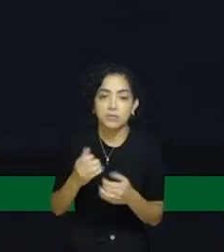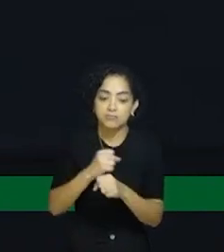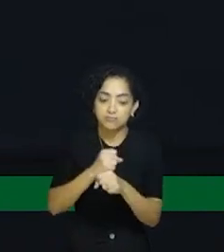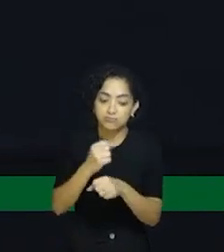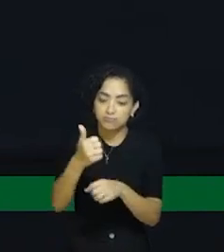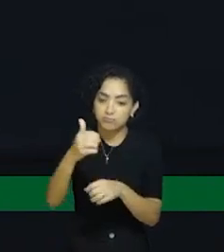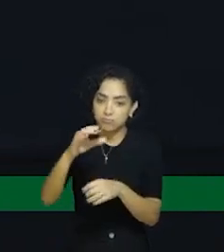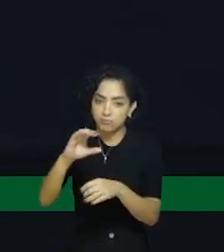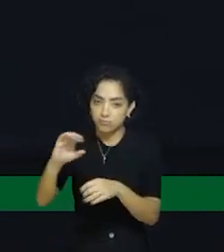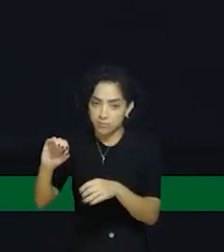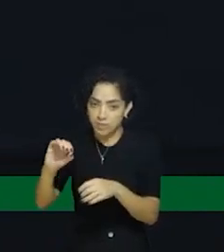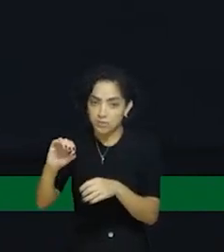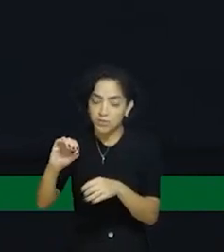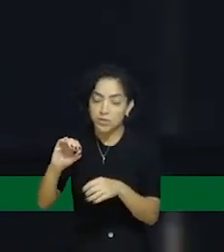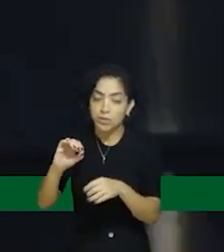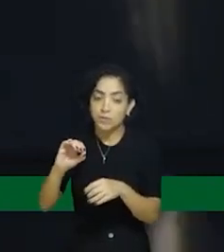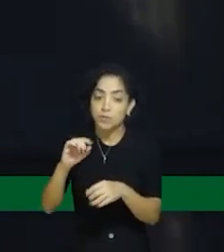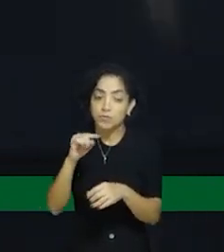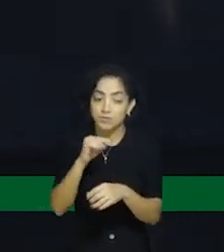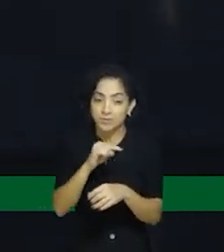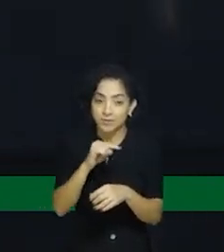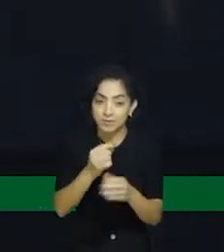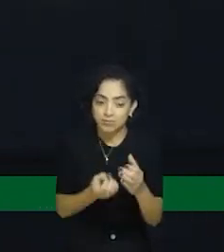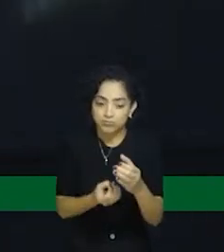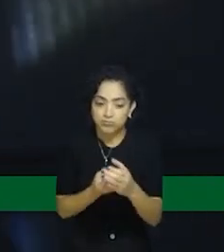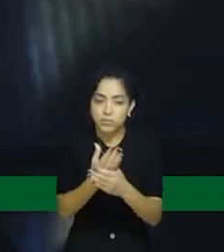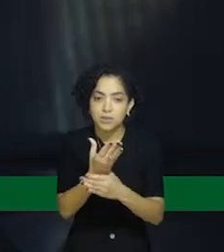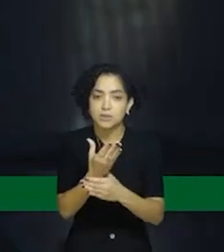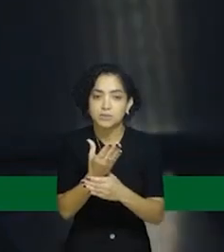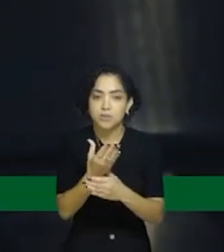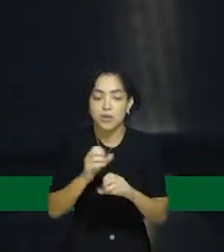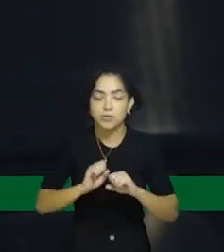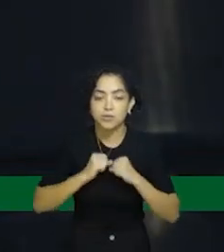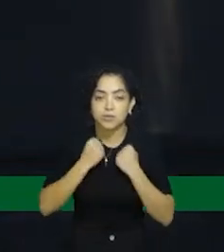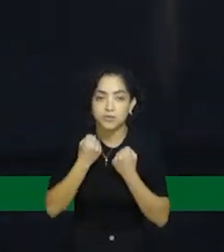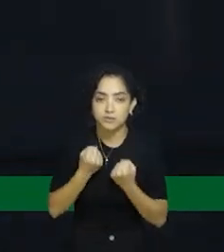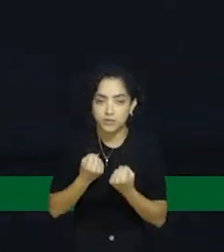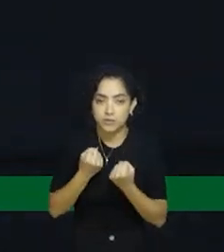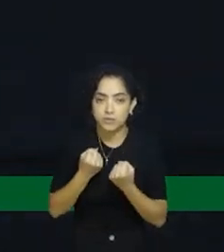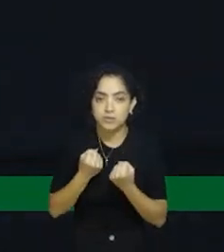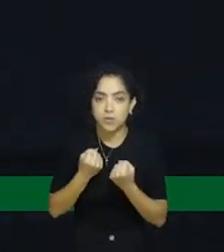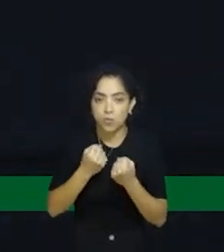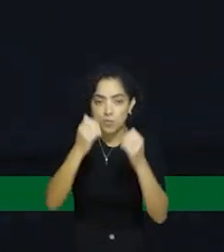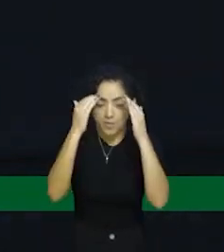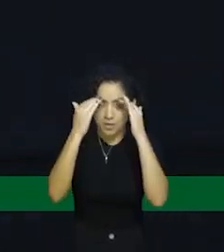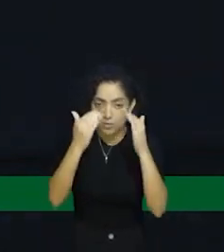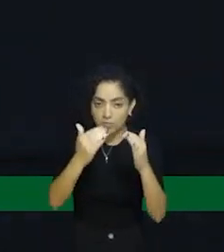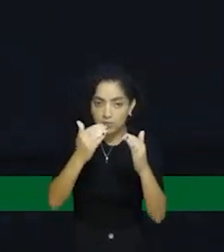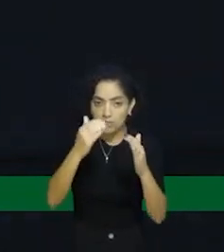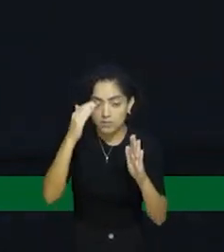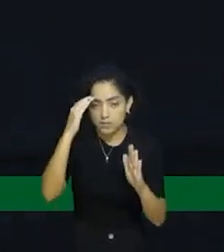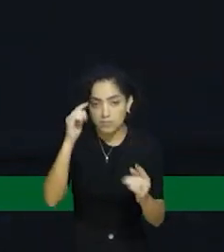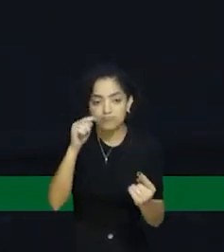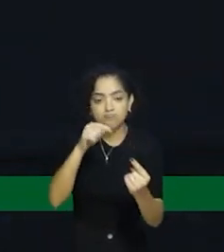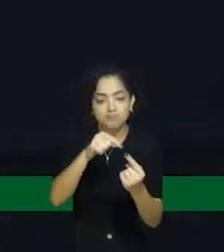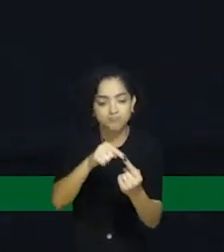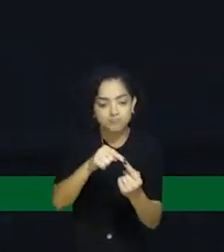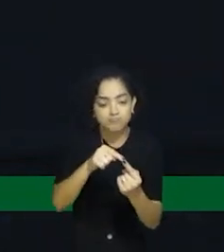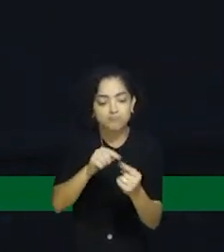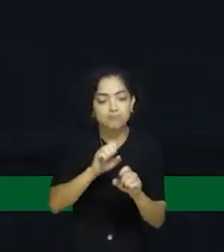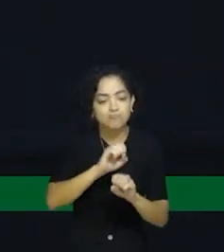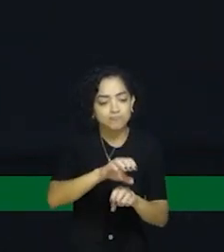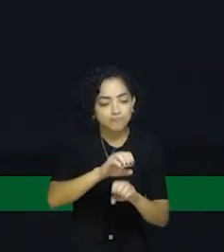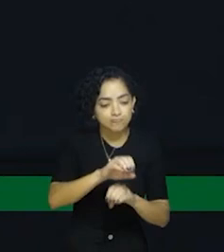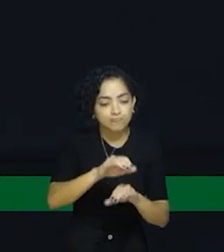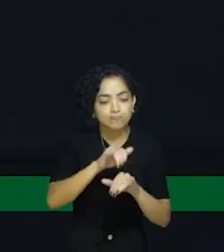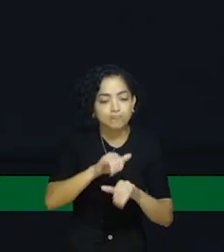anos da diocese de Lages, temos nos esforçado para cumprir essa missão de pastorear, evangelizar,